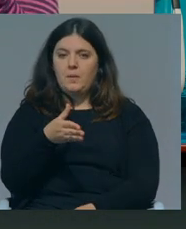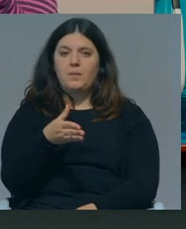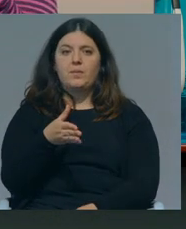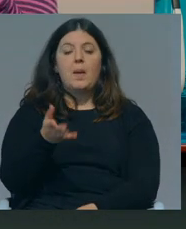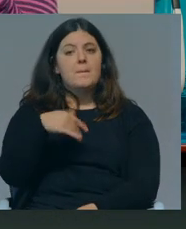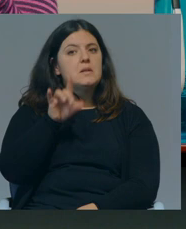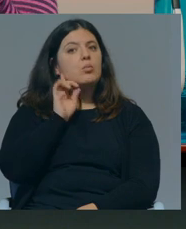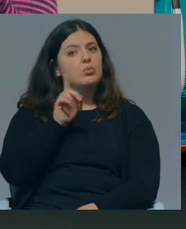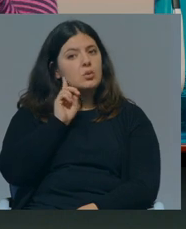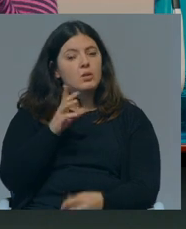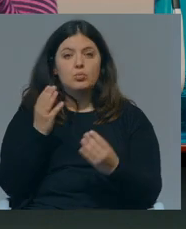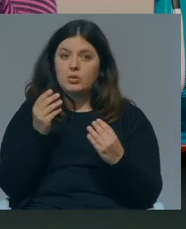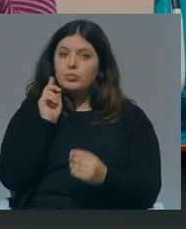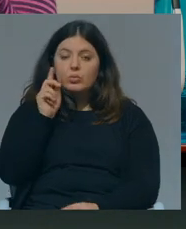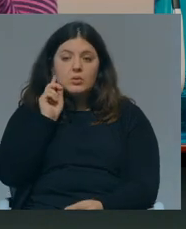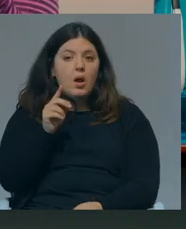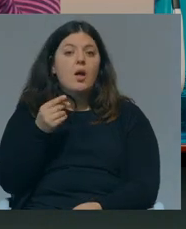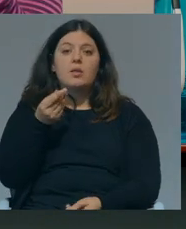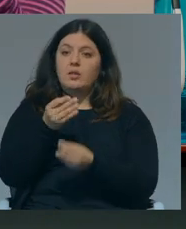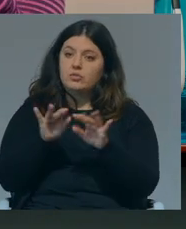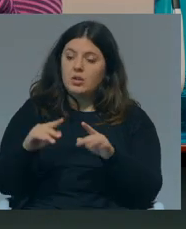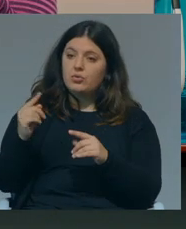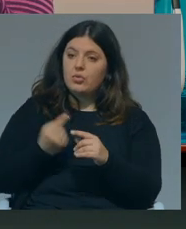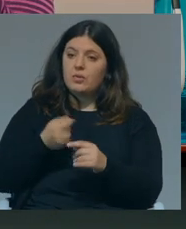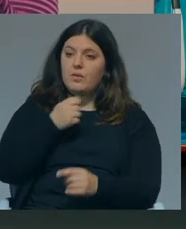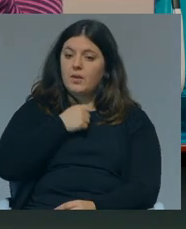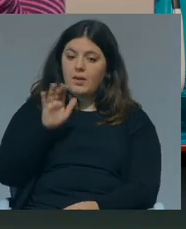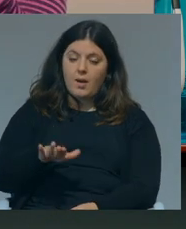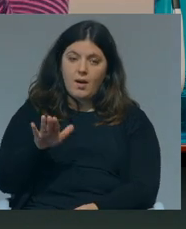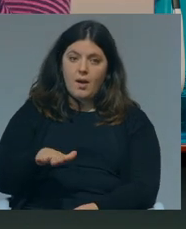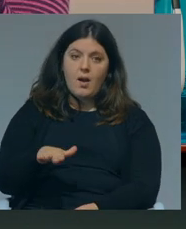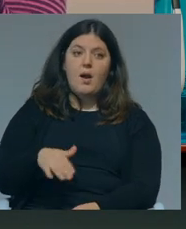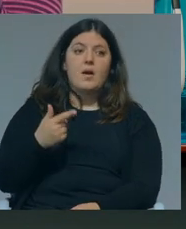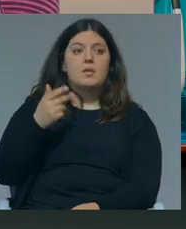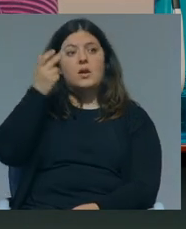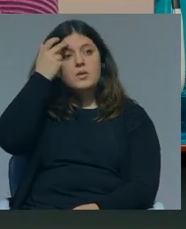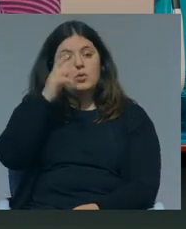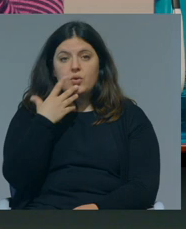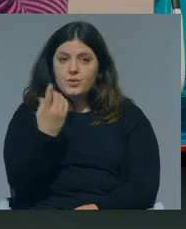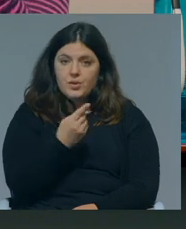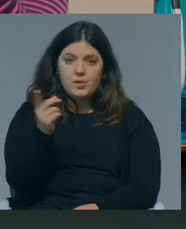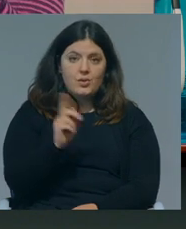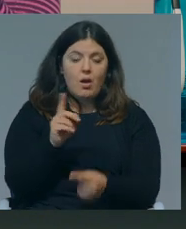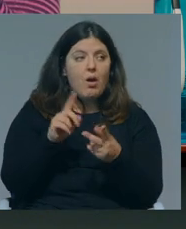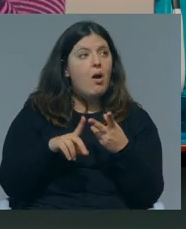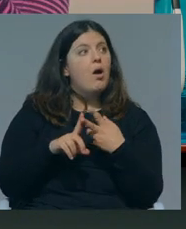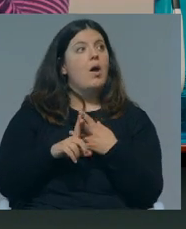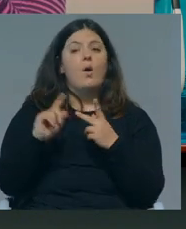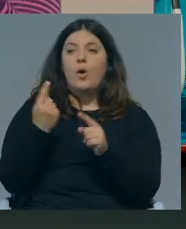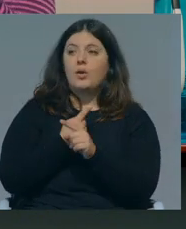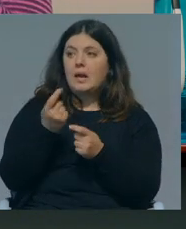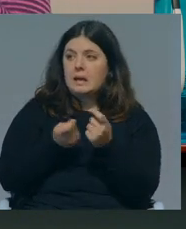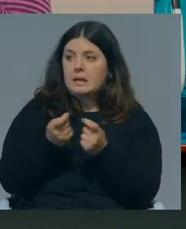mas é muito importante, as crianças não devem estar em casa à sua sorte, devem organizar